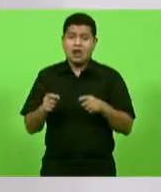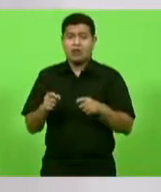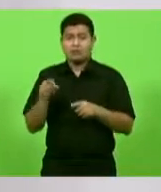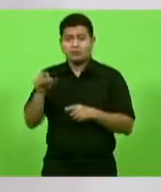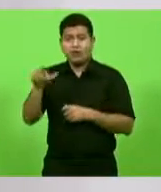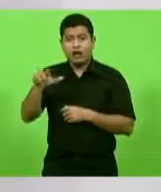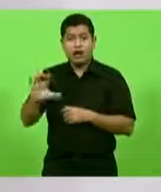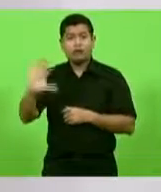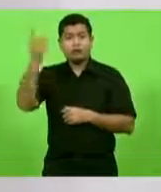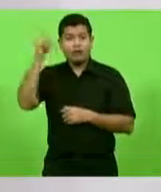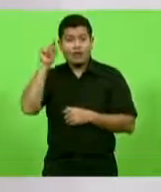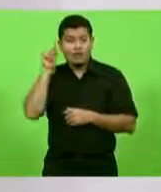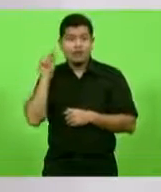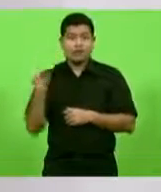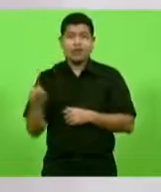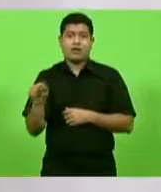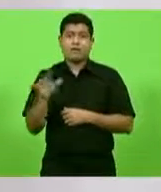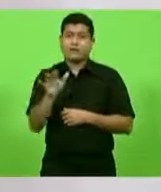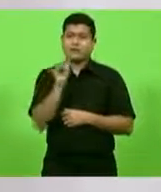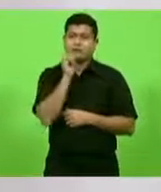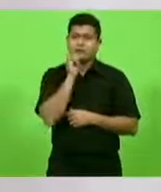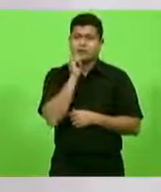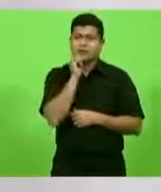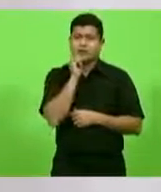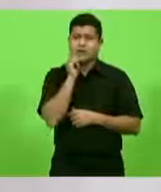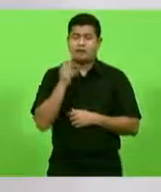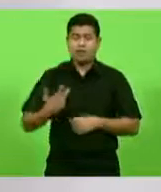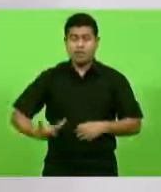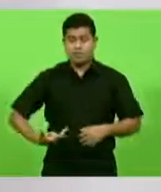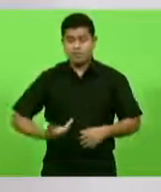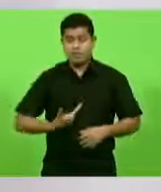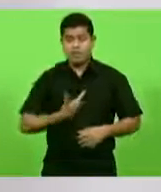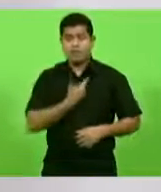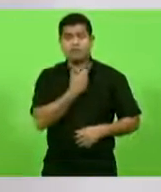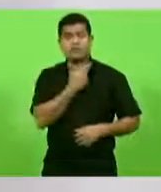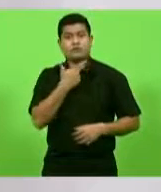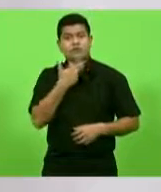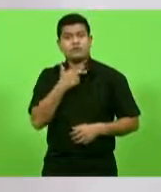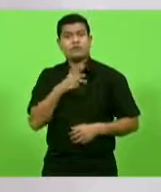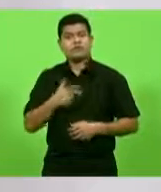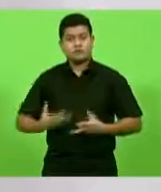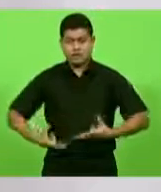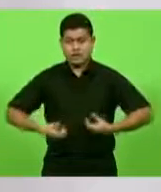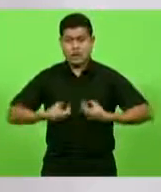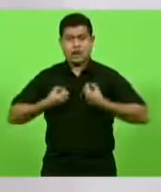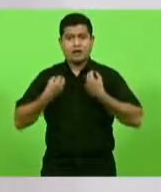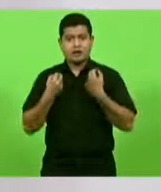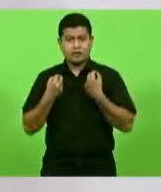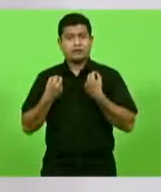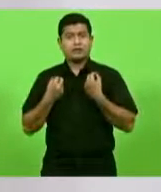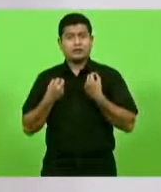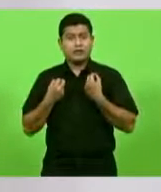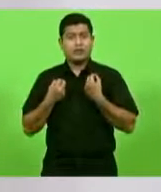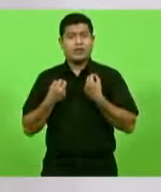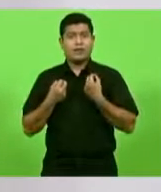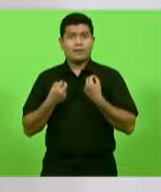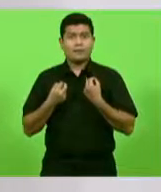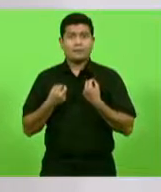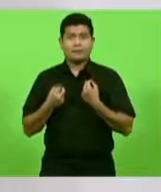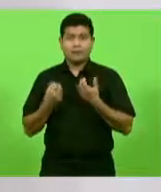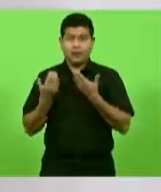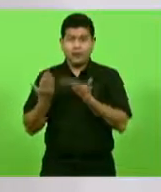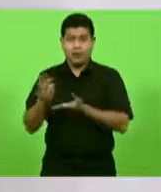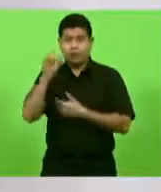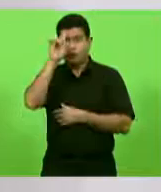mas eu vou dar um exemplo. Cirurgias de câncer, cirurgias oncológicas, o